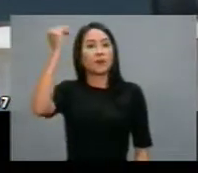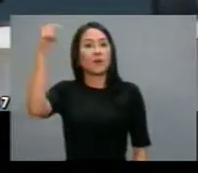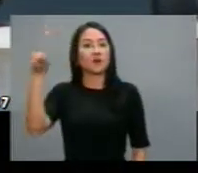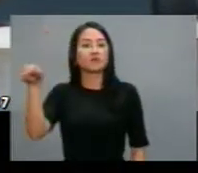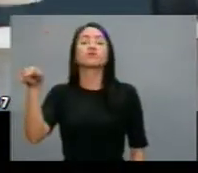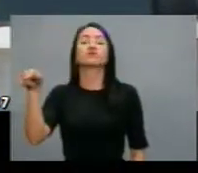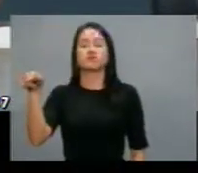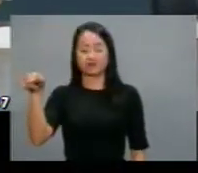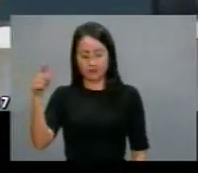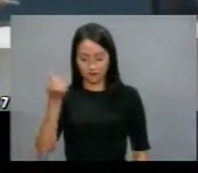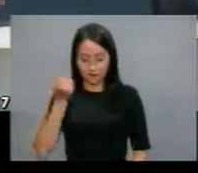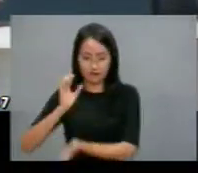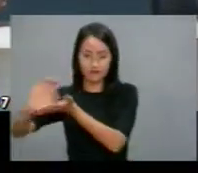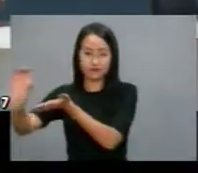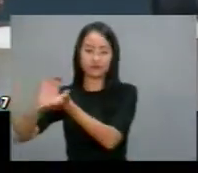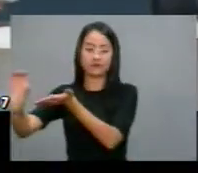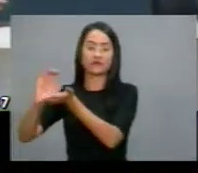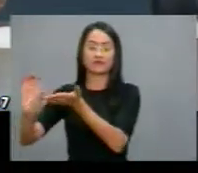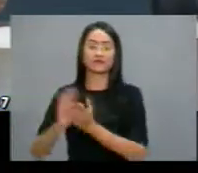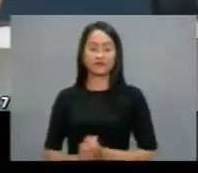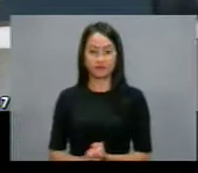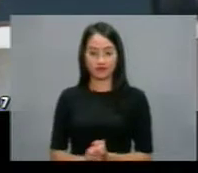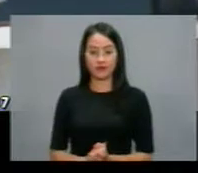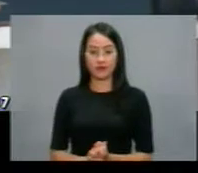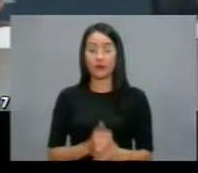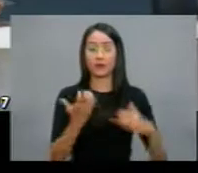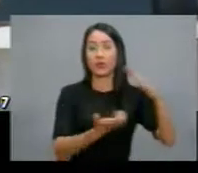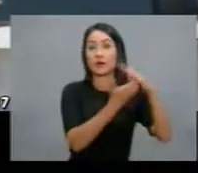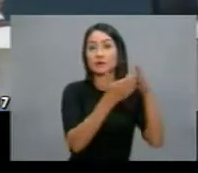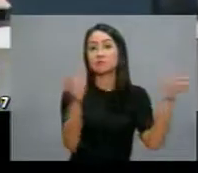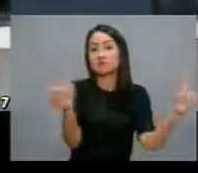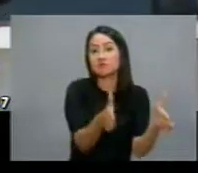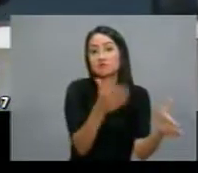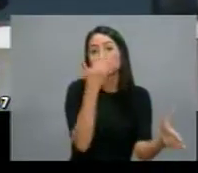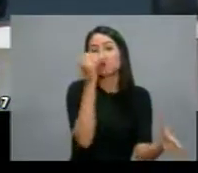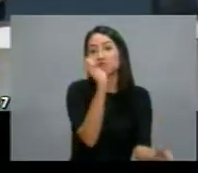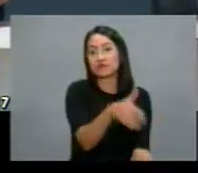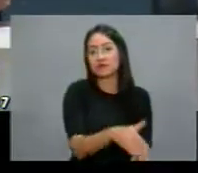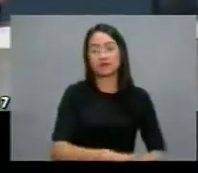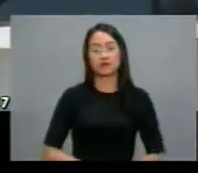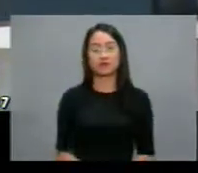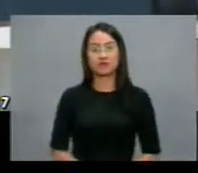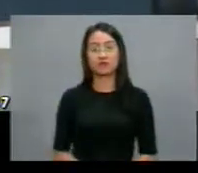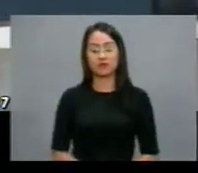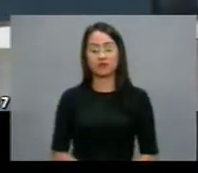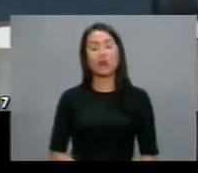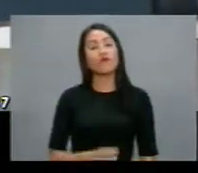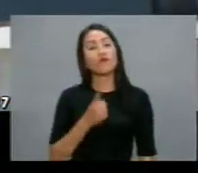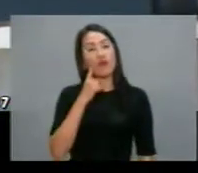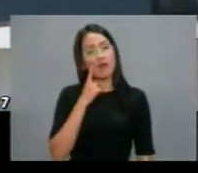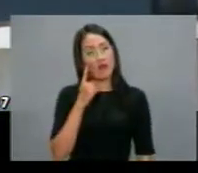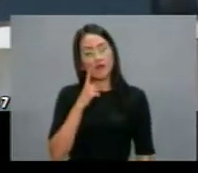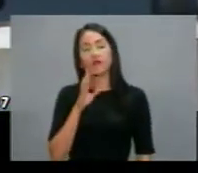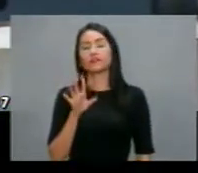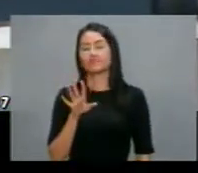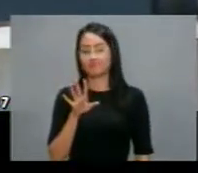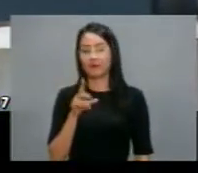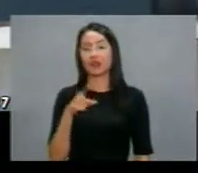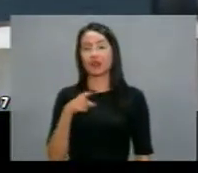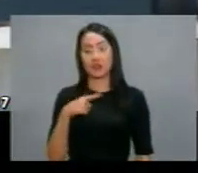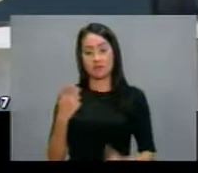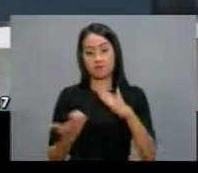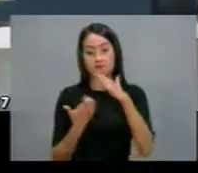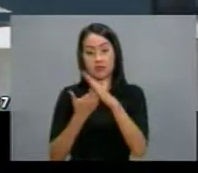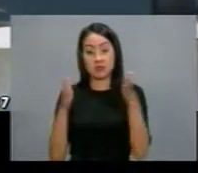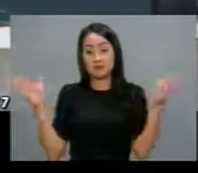obtiveram vantagens com esses benefícios fiscais, vai ver que foram os pequenos. Vai ver